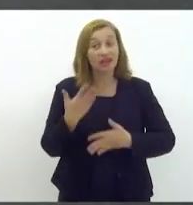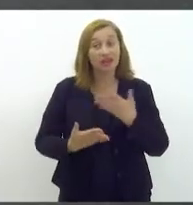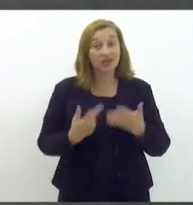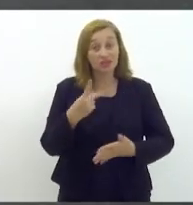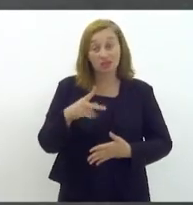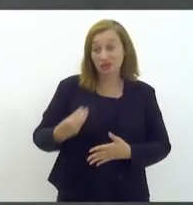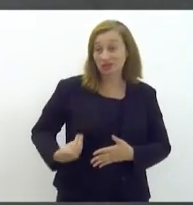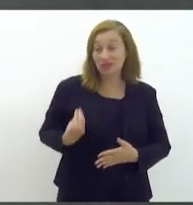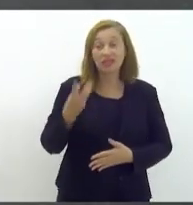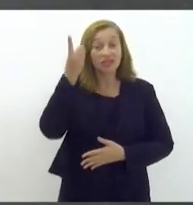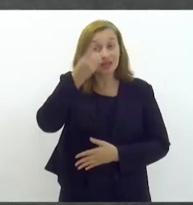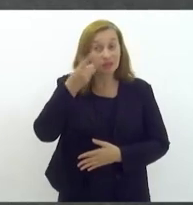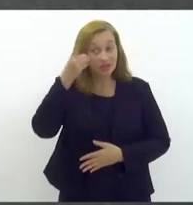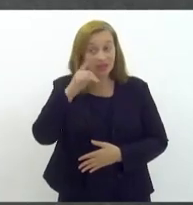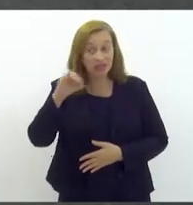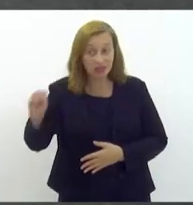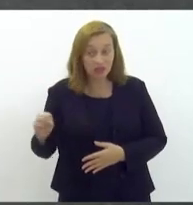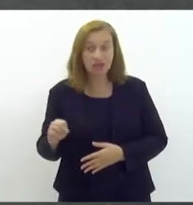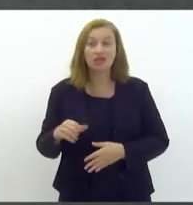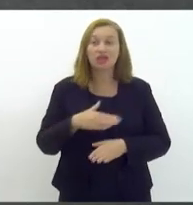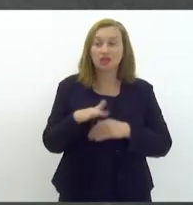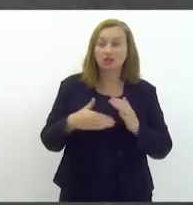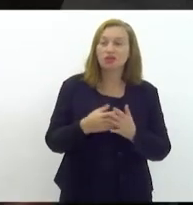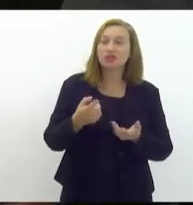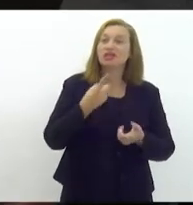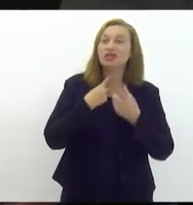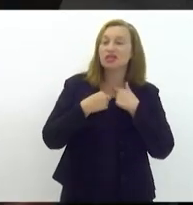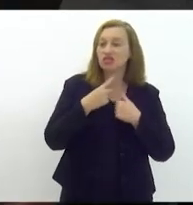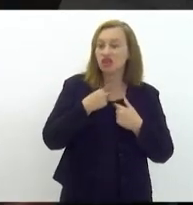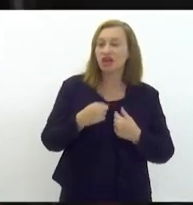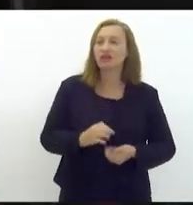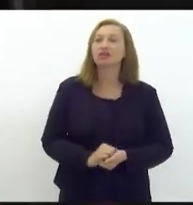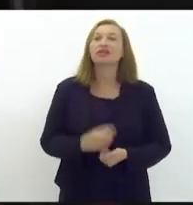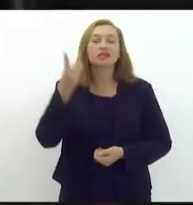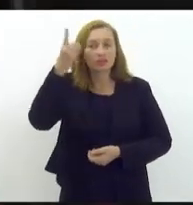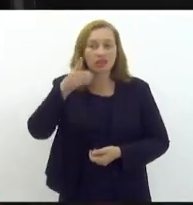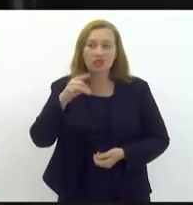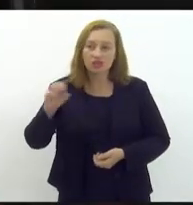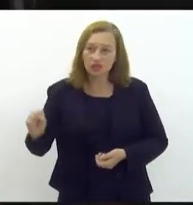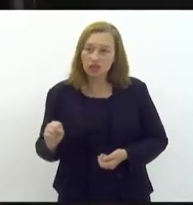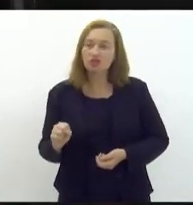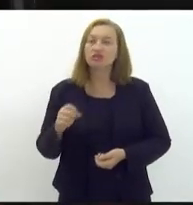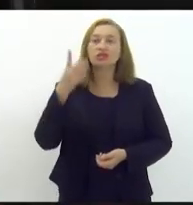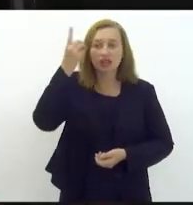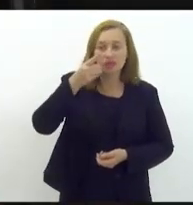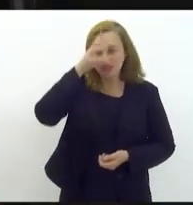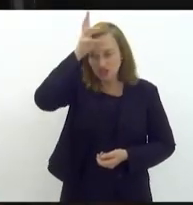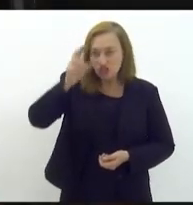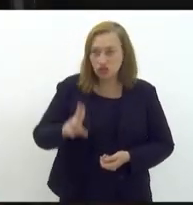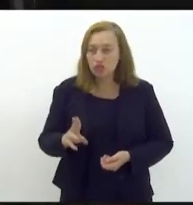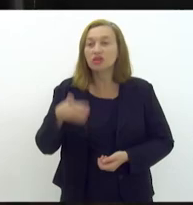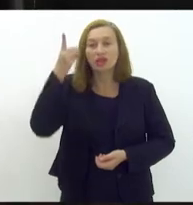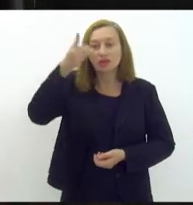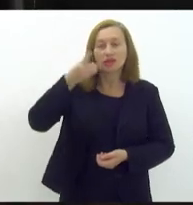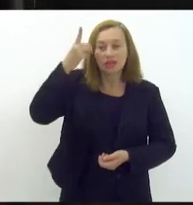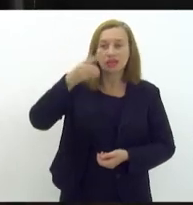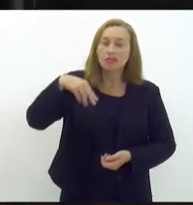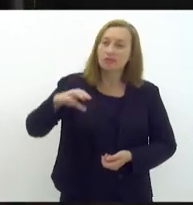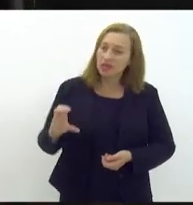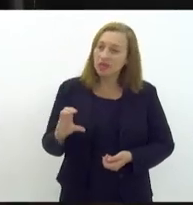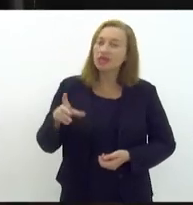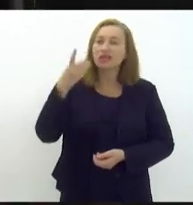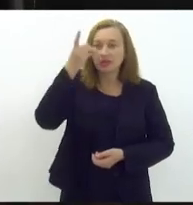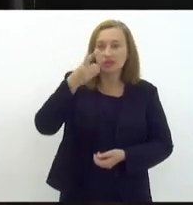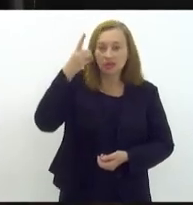presença, deputado Dionísio Lins e todos que quiserem. Deputado Dionísio Lins, deputada Tia Ju, deputado Mink,